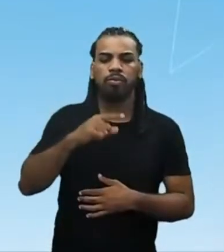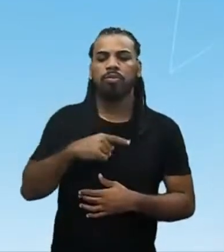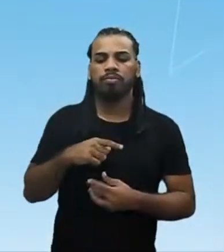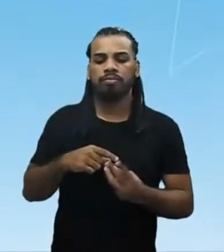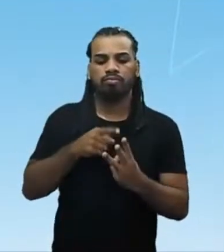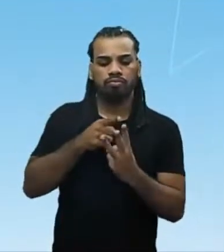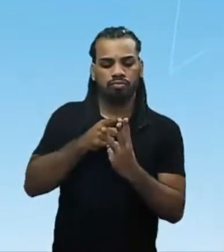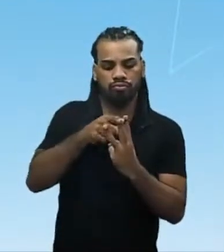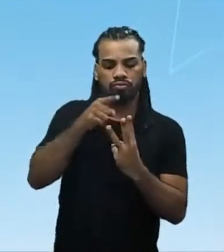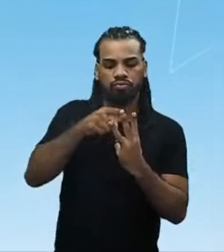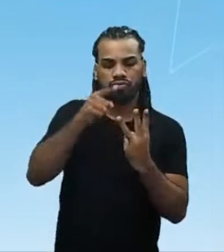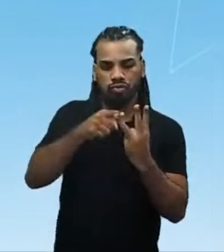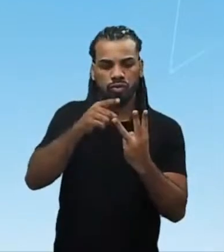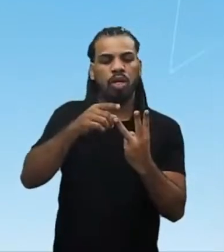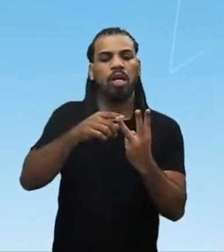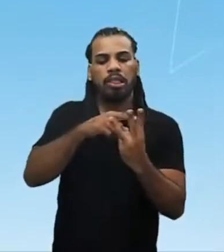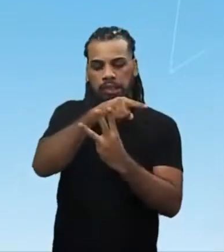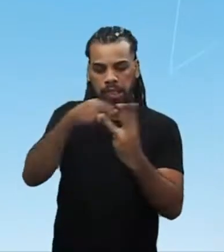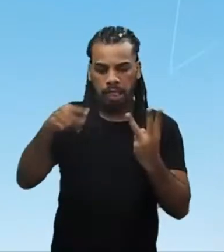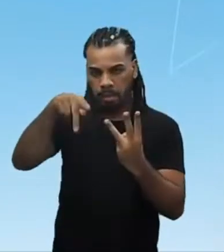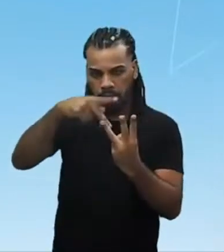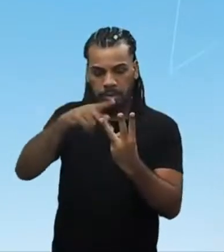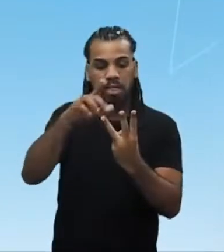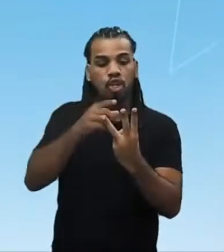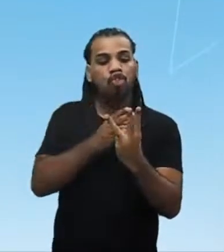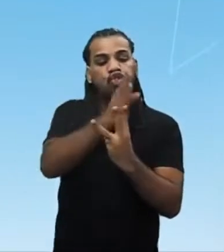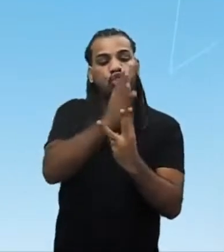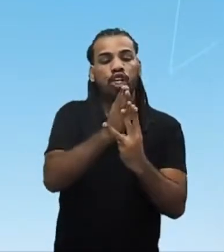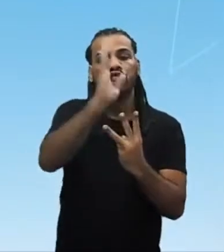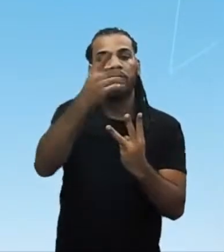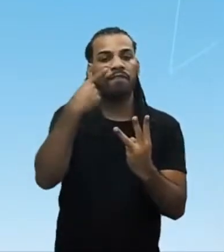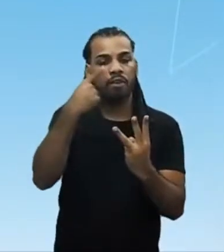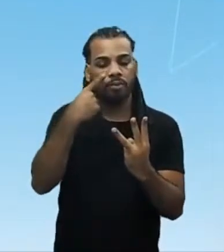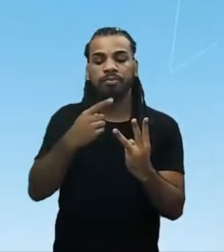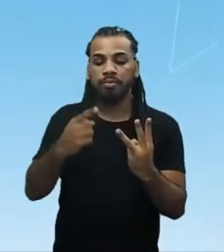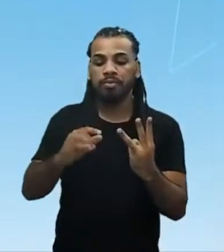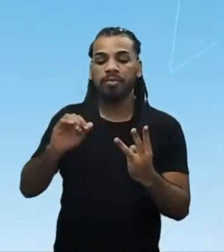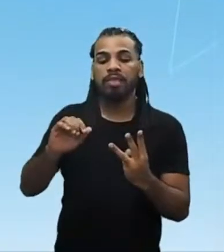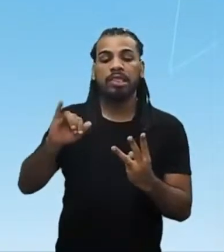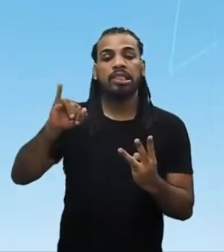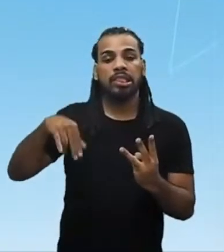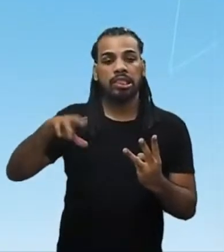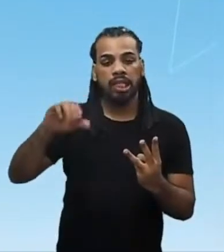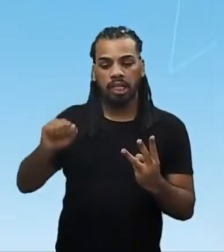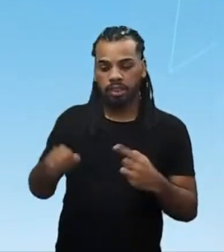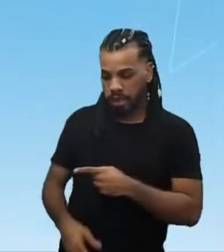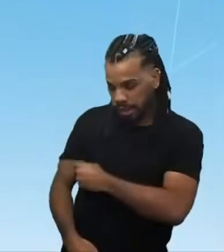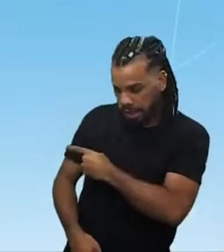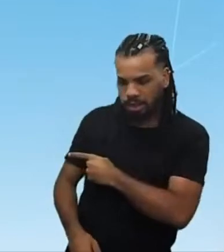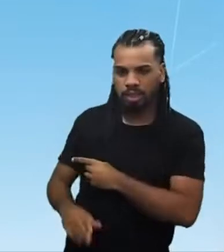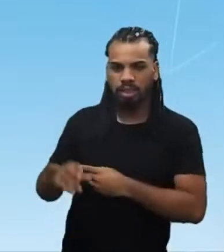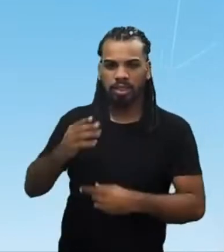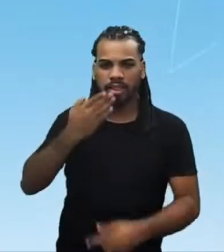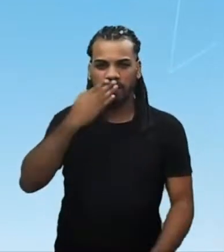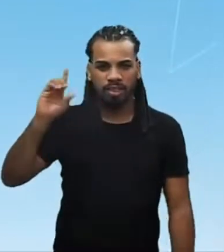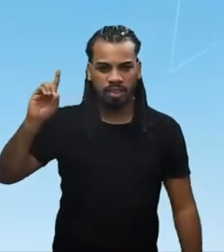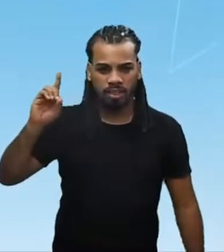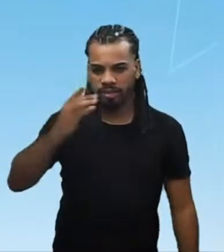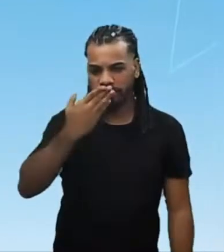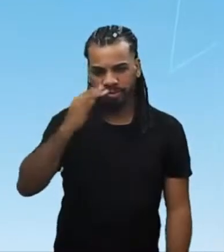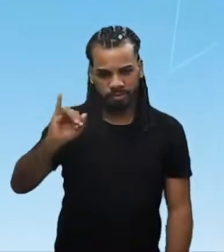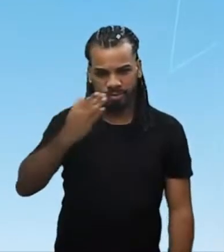com o professor Renato e os Incas vocês verão no decorrer da aula de hoje, tá? Na região da